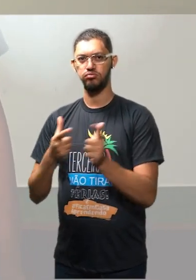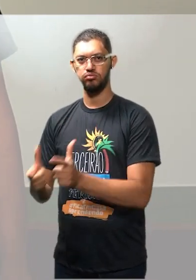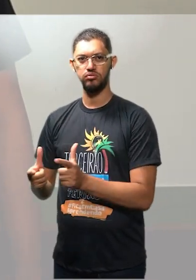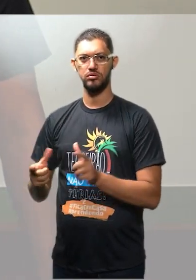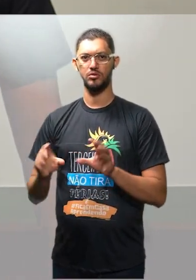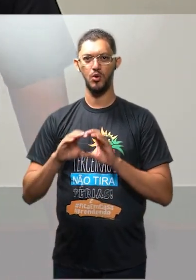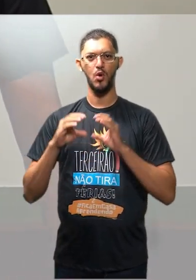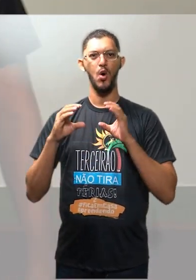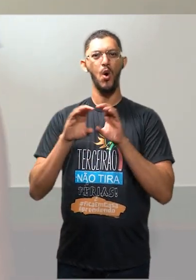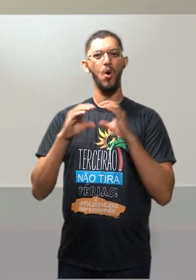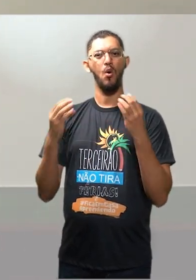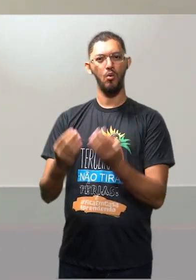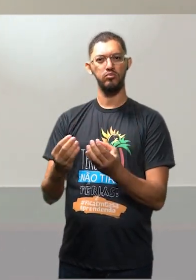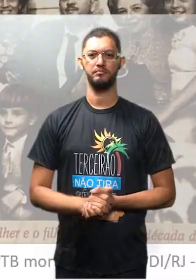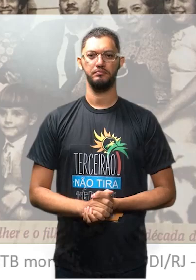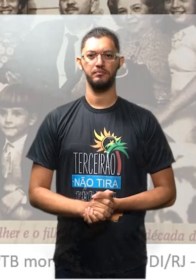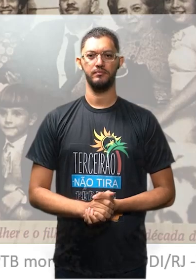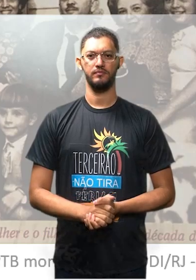pela ANL.